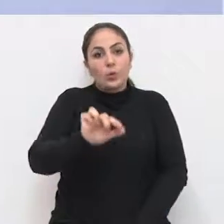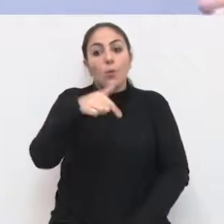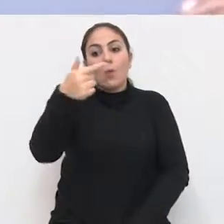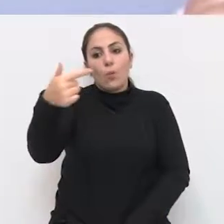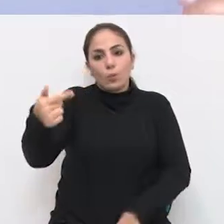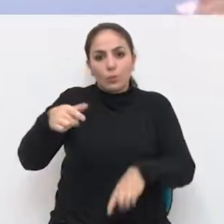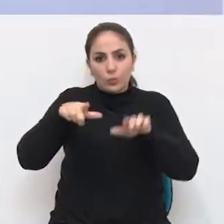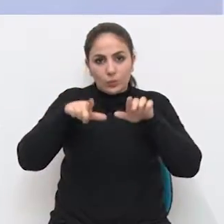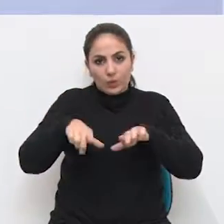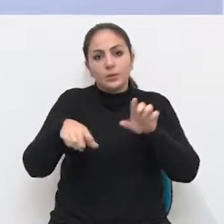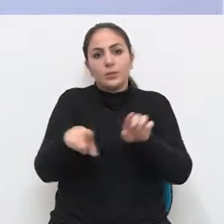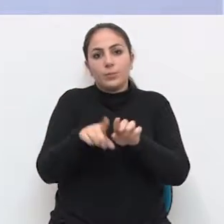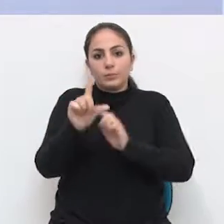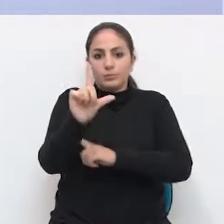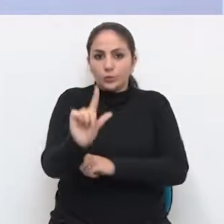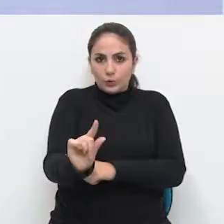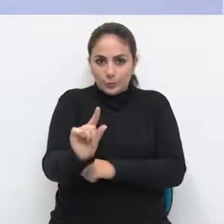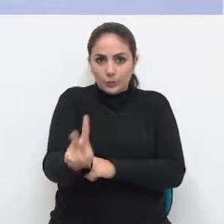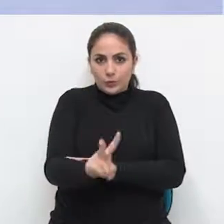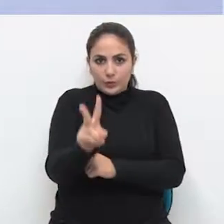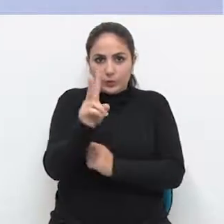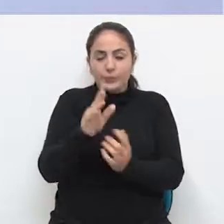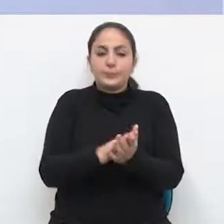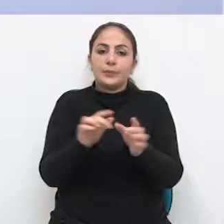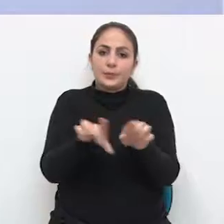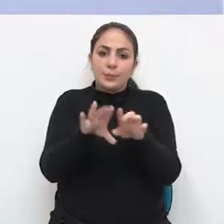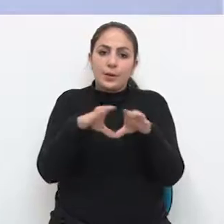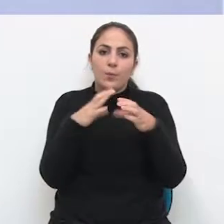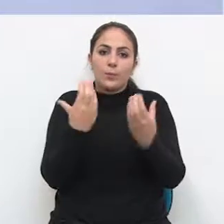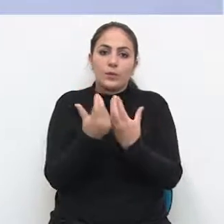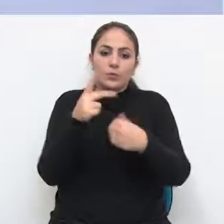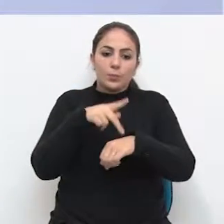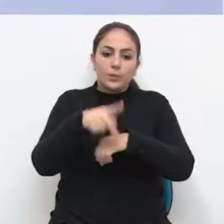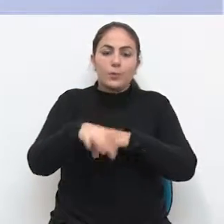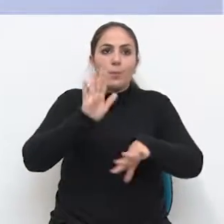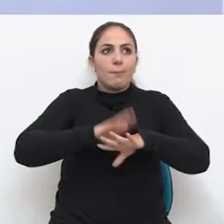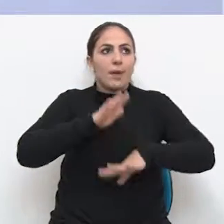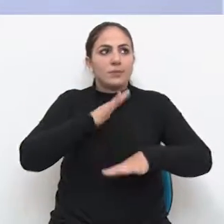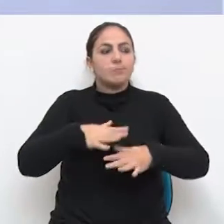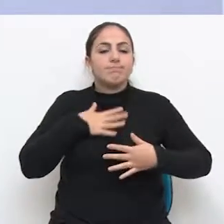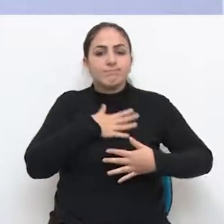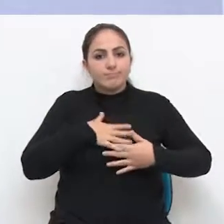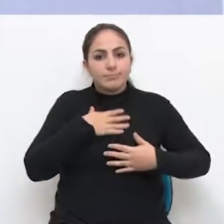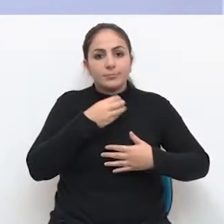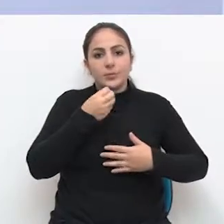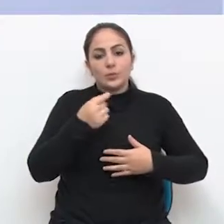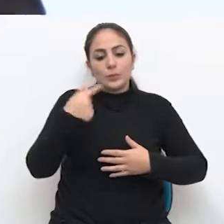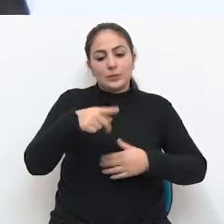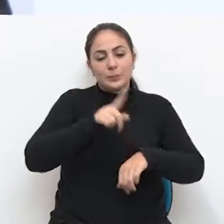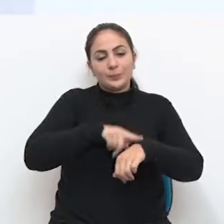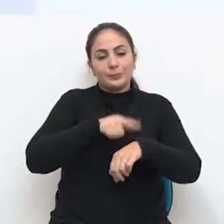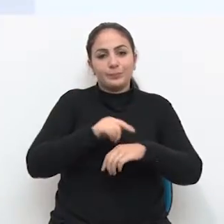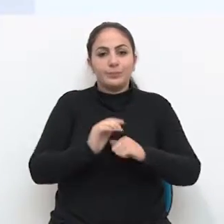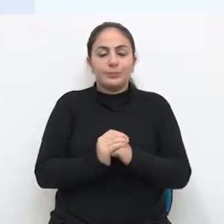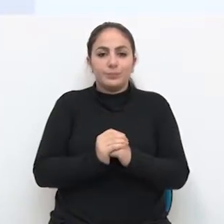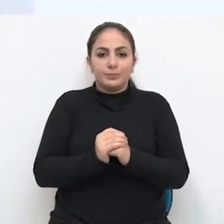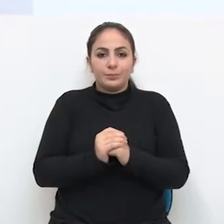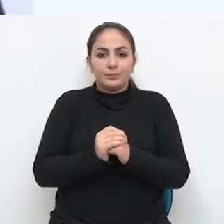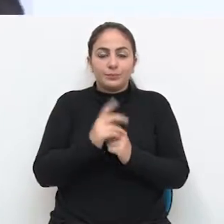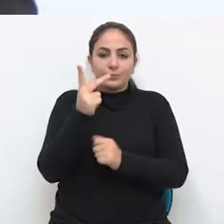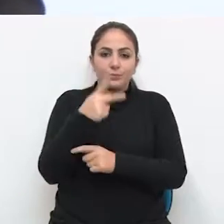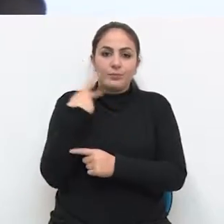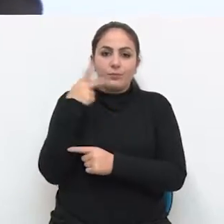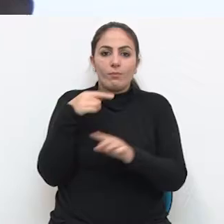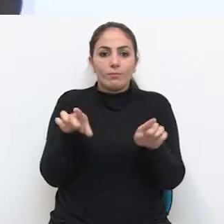os outros estabelecimentos também estão baixando e a comunidade Passundo fica muito grata com essa situação. O orador do grande